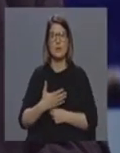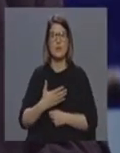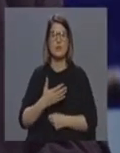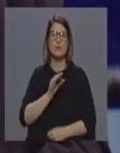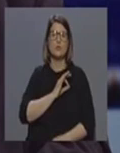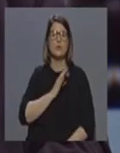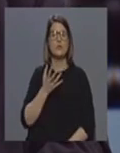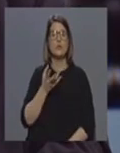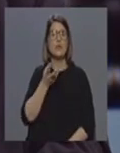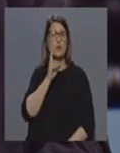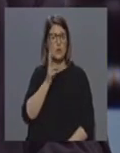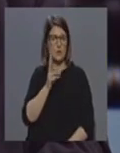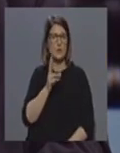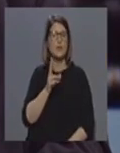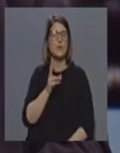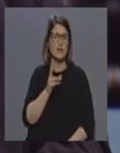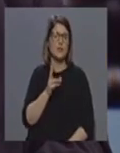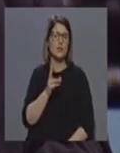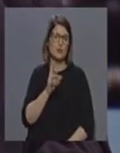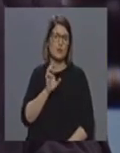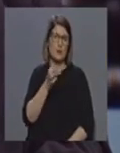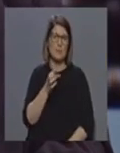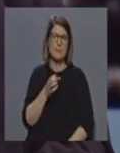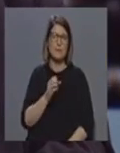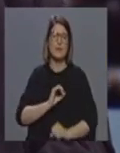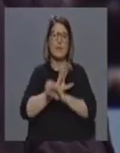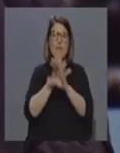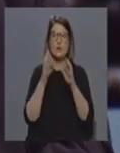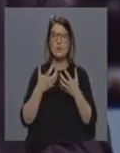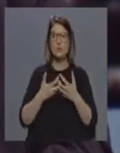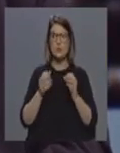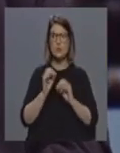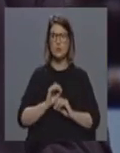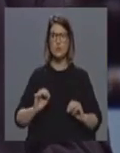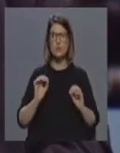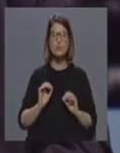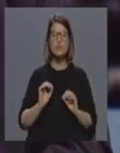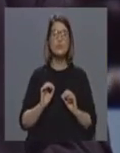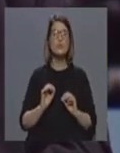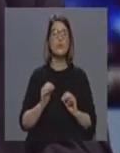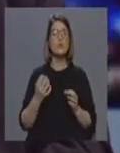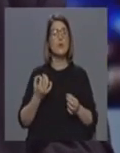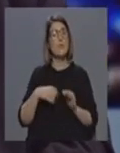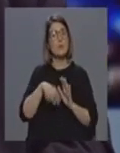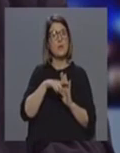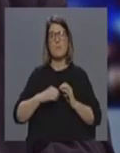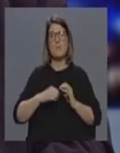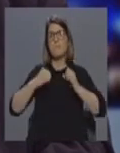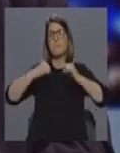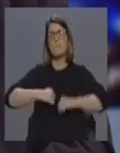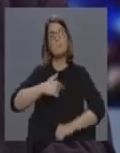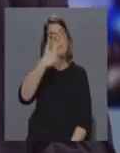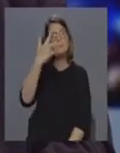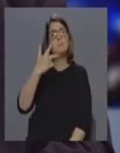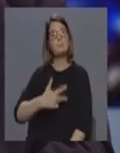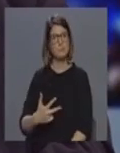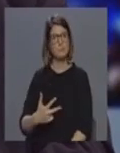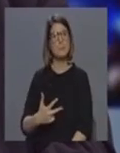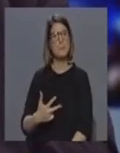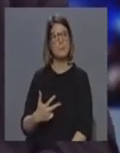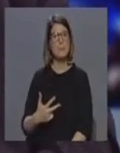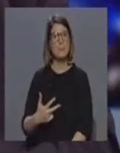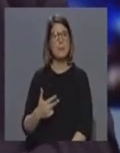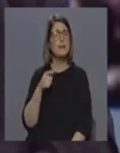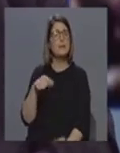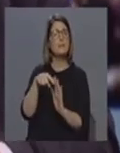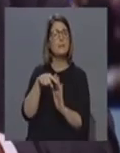regional. Sem dúvida que a ordem dos enfermeiros também concorda plenamente com esta medida. Aliás, praticamente era uma medida